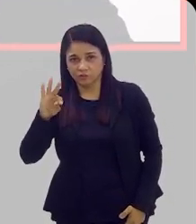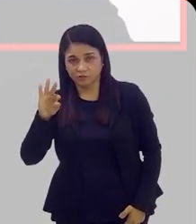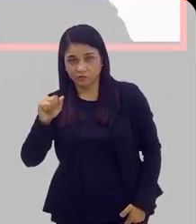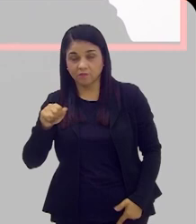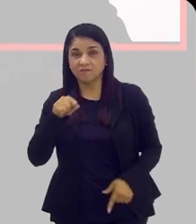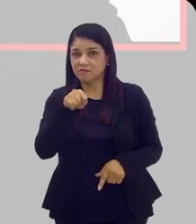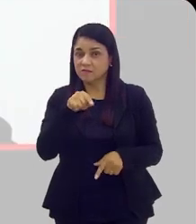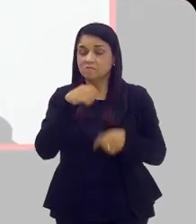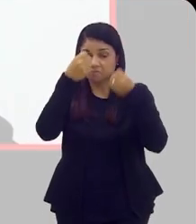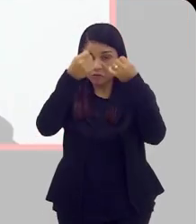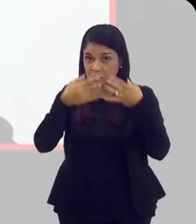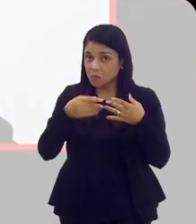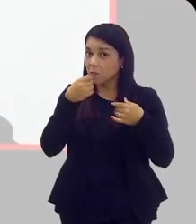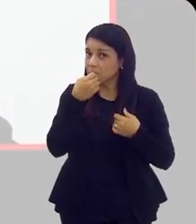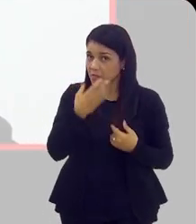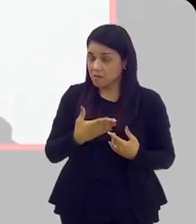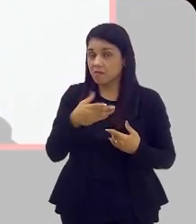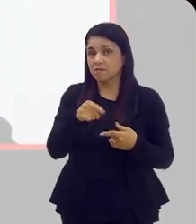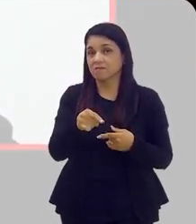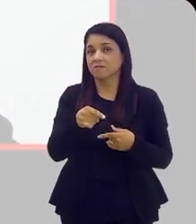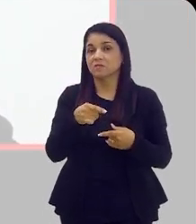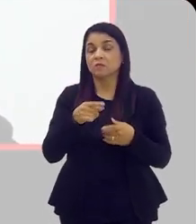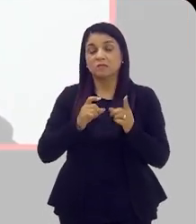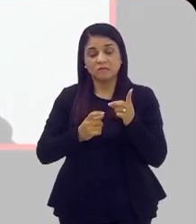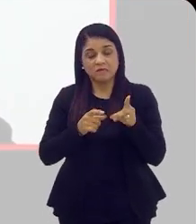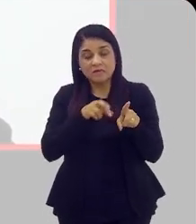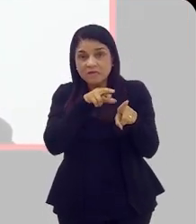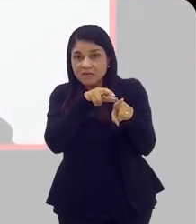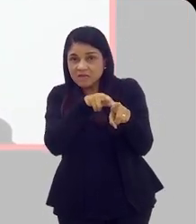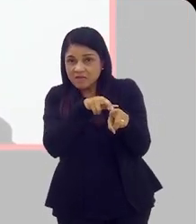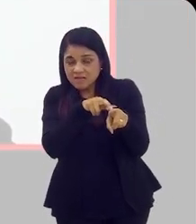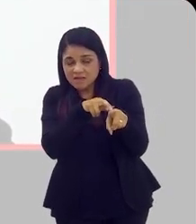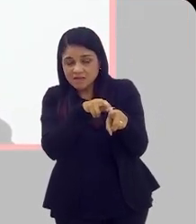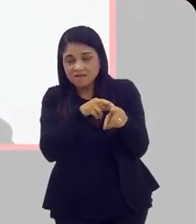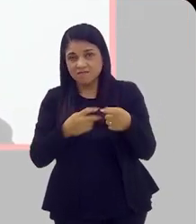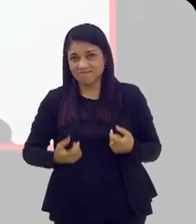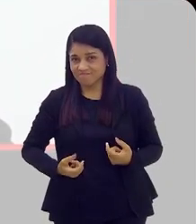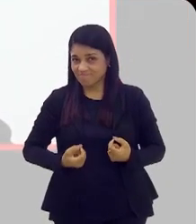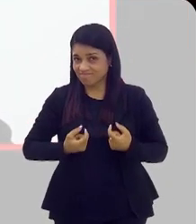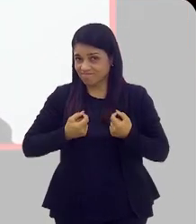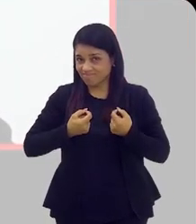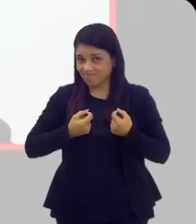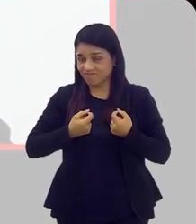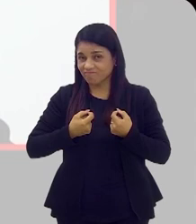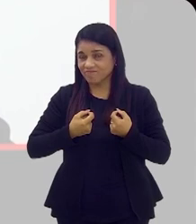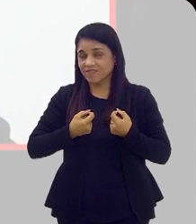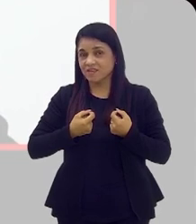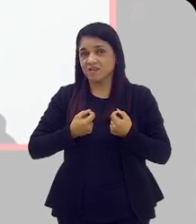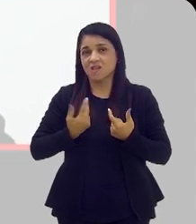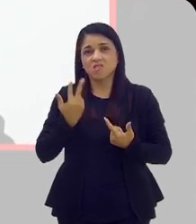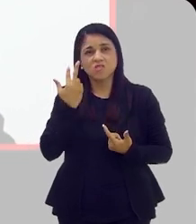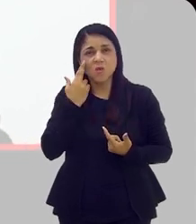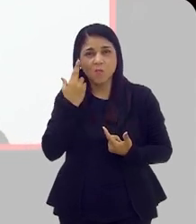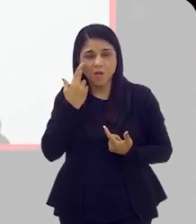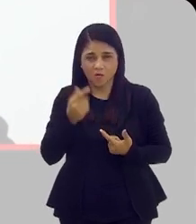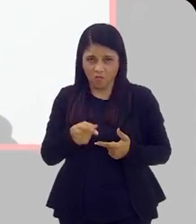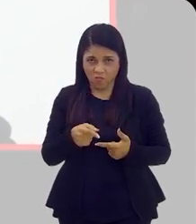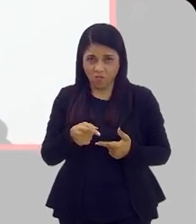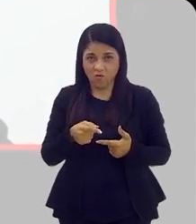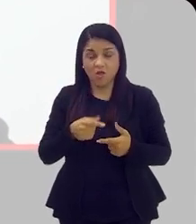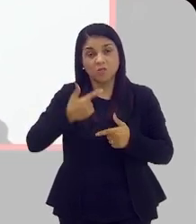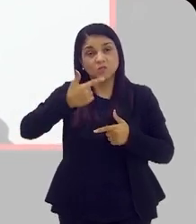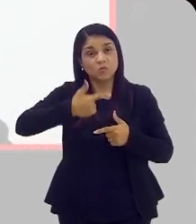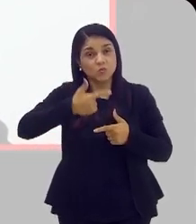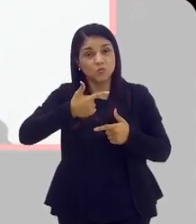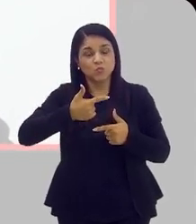muito bem os dados, o câncer de próstata é o câncer mais comum do homem, tirando o câncer de pele. E é o